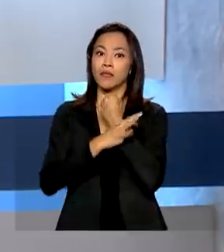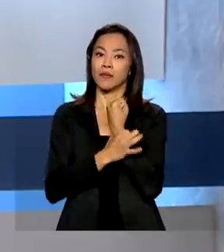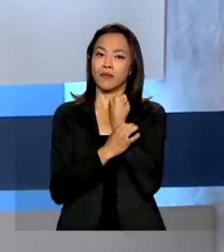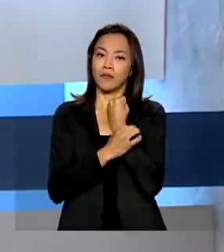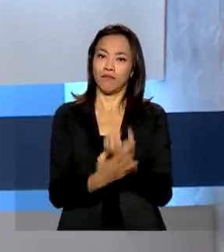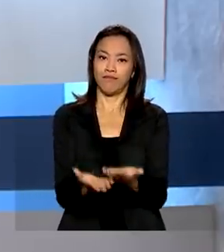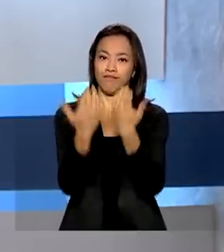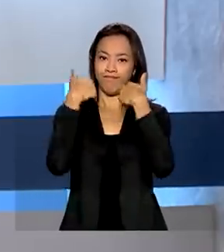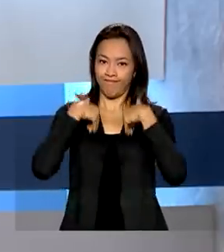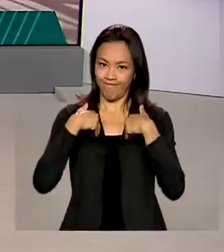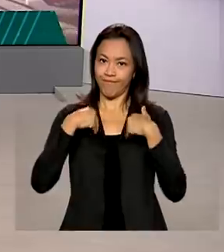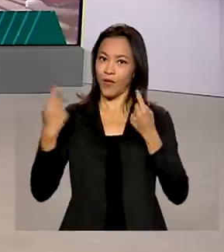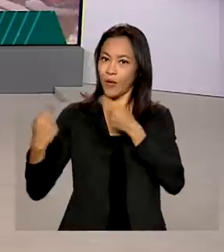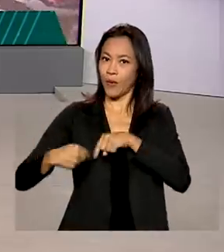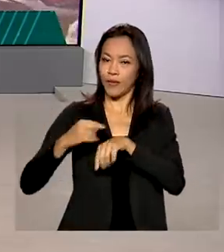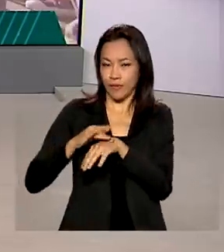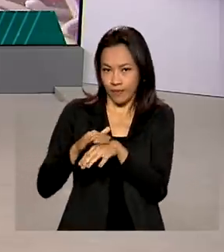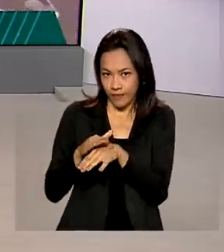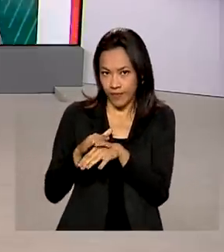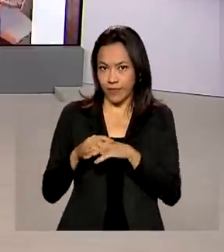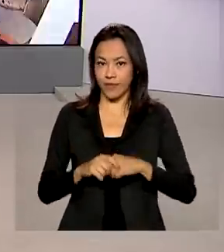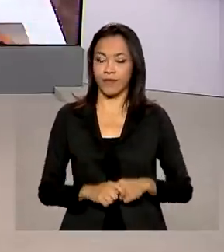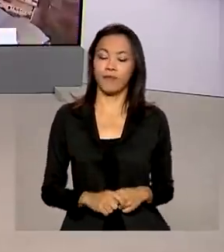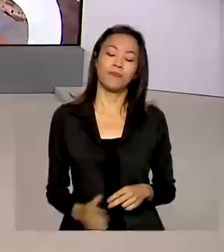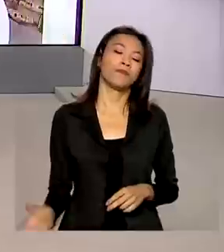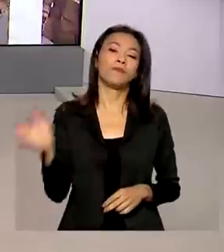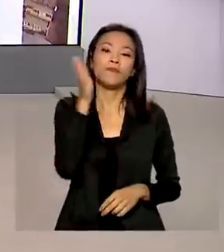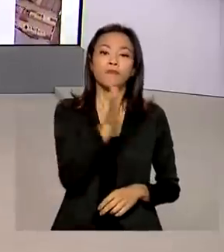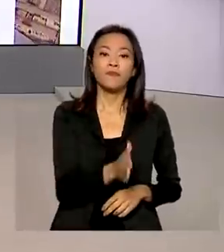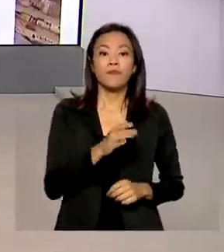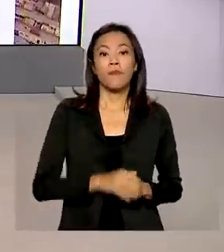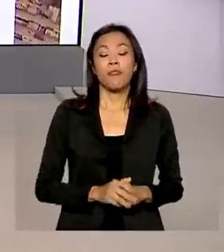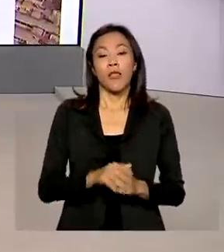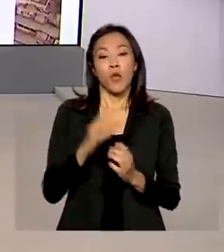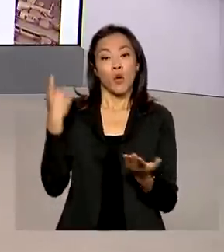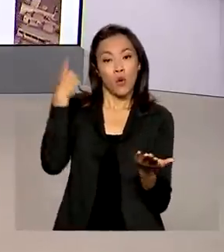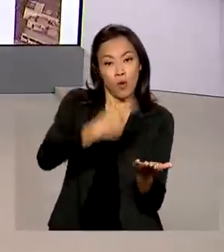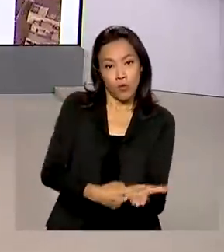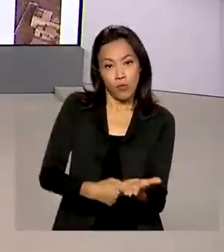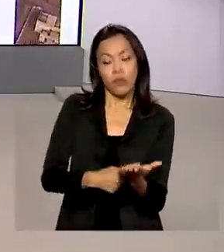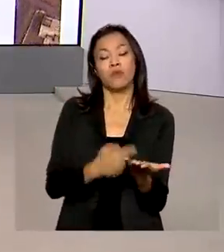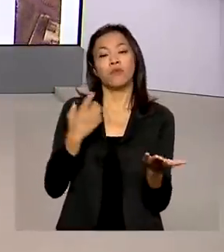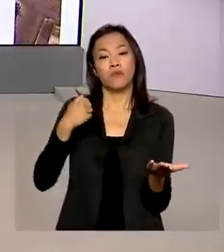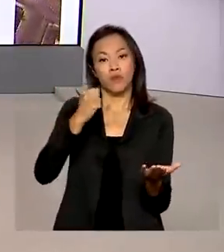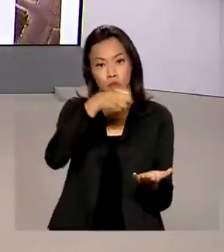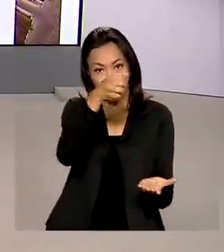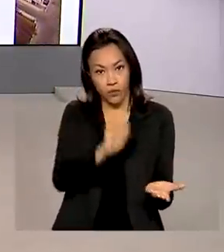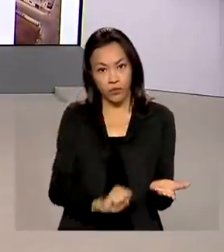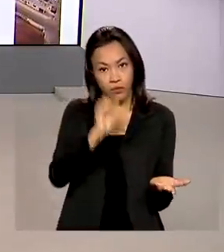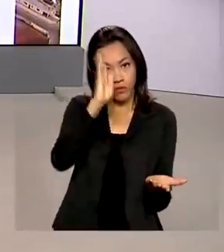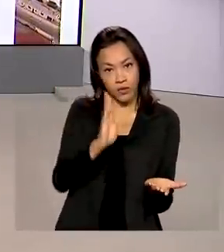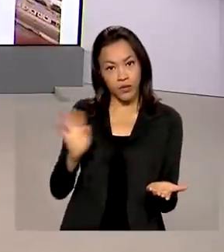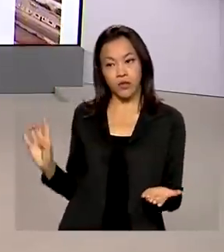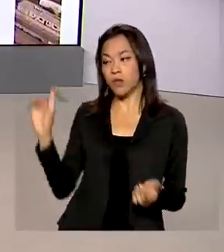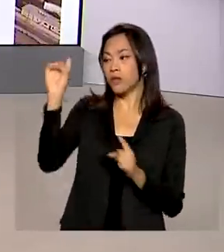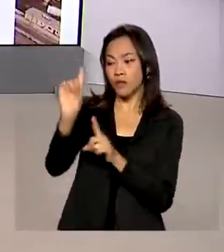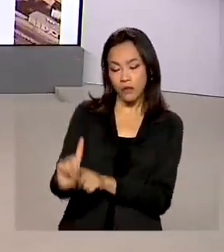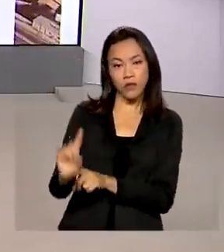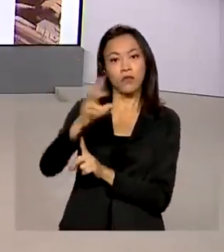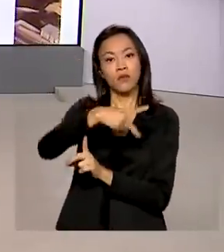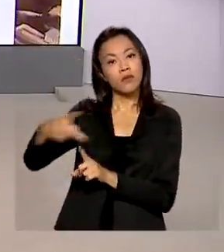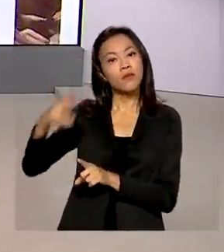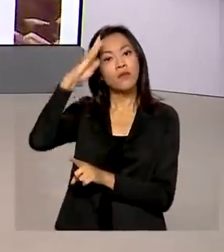contra a doença. Em agenda, na região sul do país, o presidente Jair Bolsonaro inaugurou uma unidade